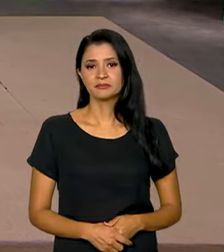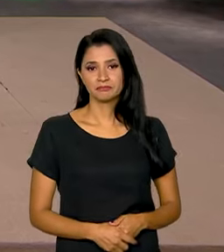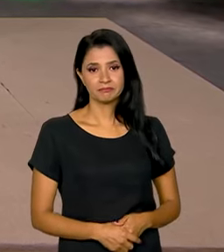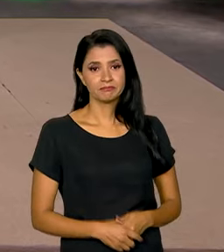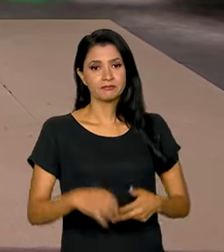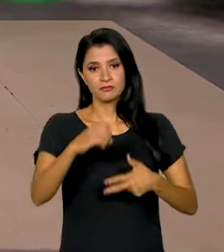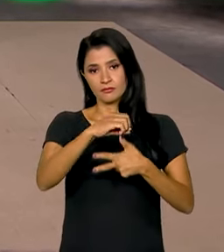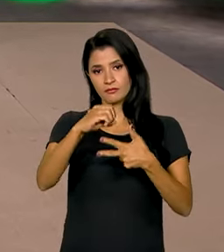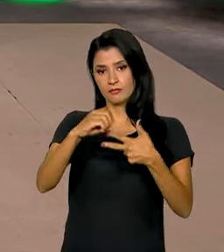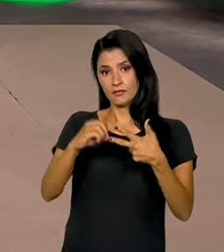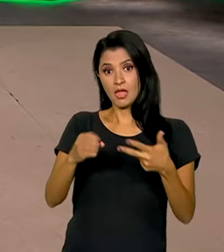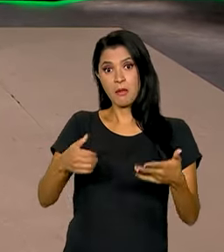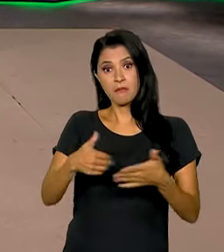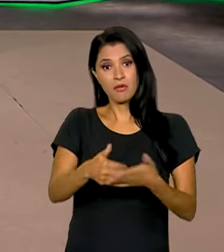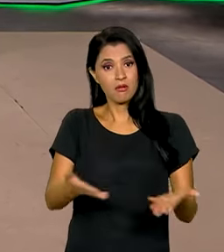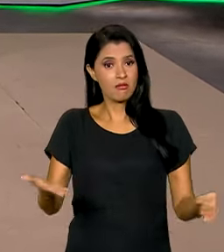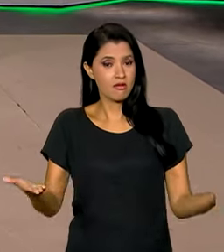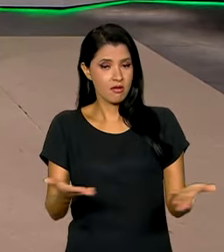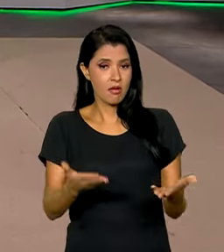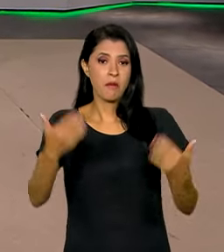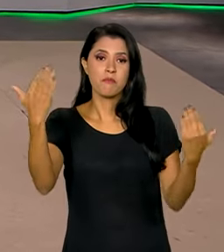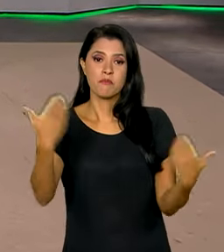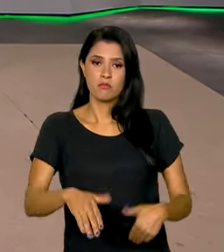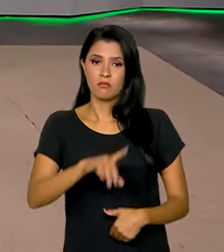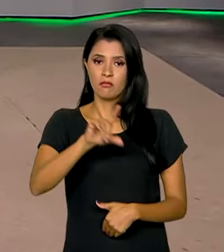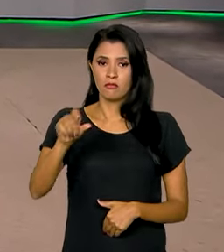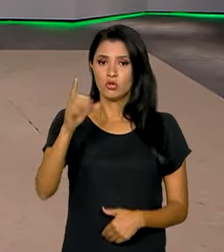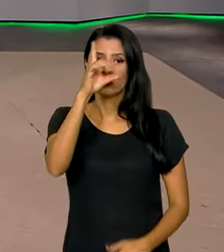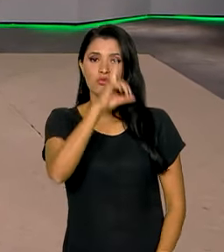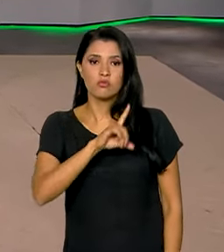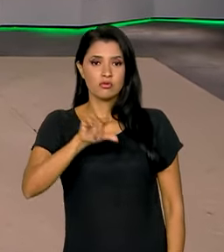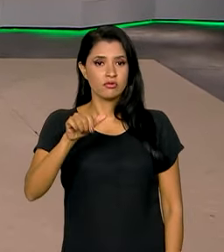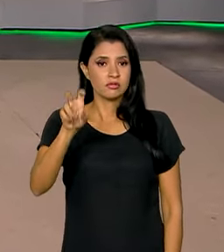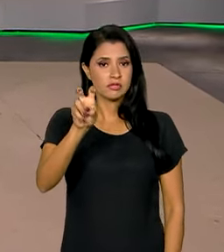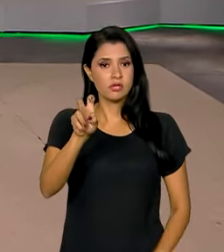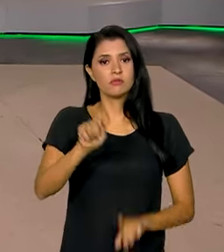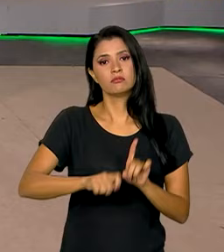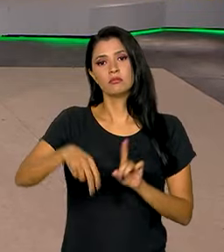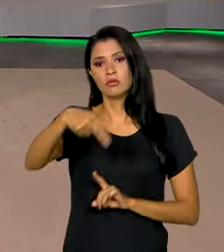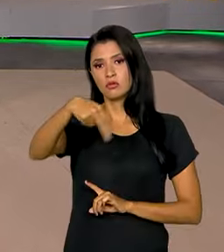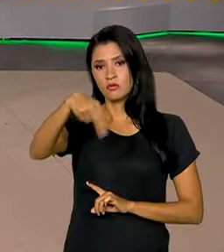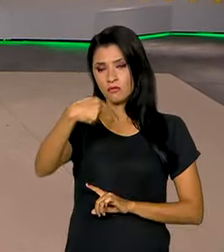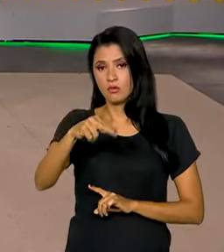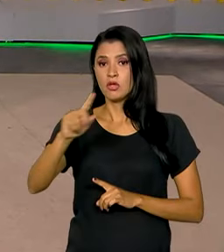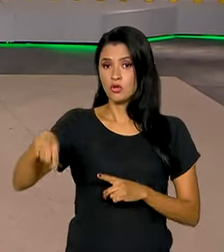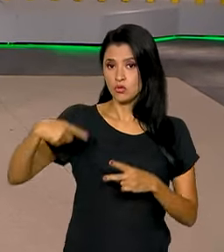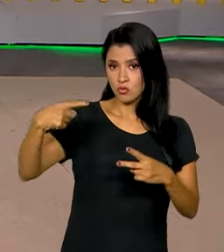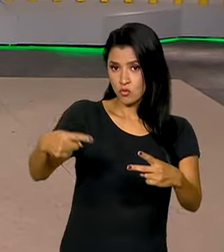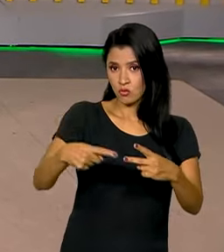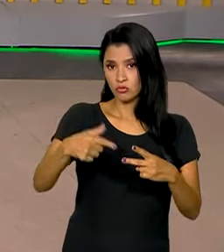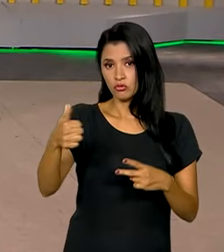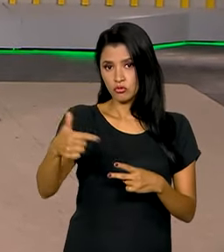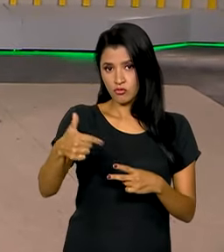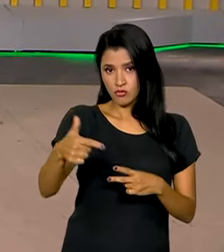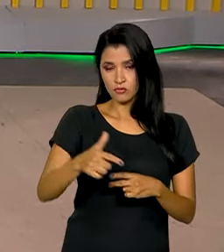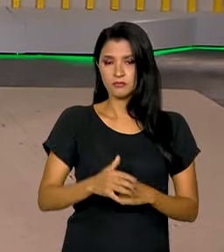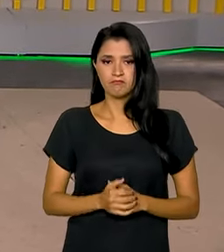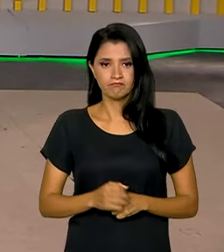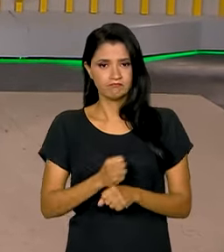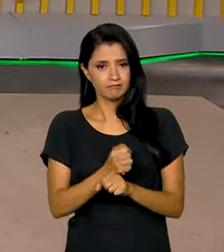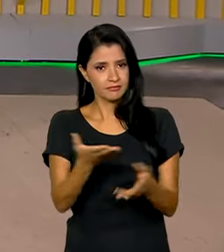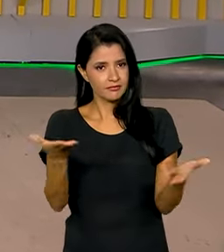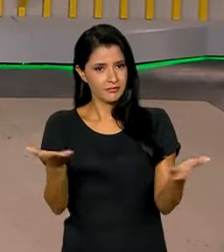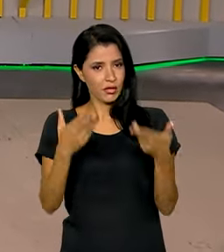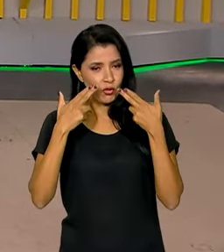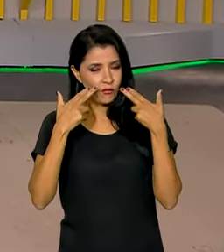O Enem está chegando. As provas serão neste domingo, dia 5 de novembro, e no próximo dia 12. E este ano